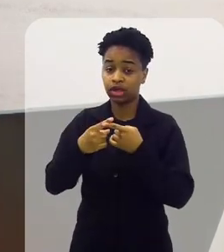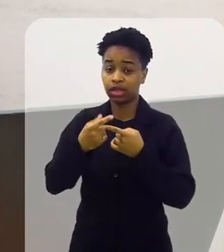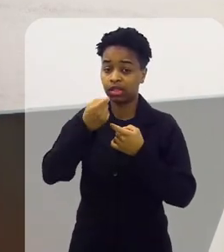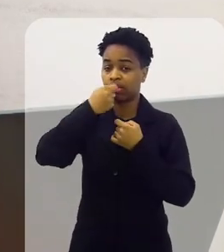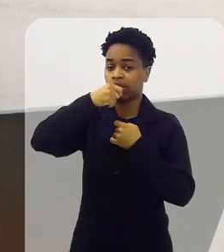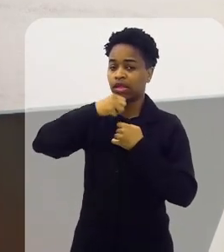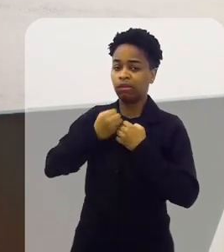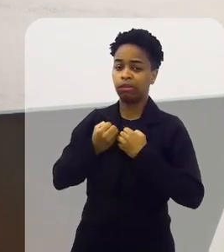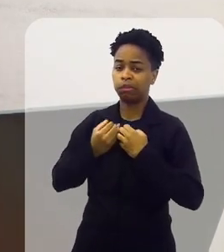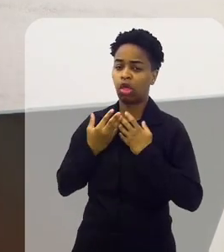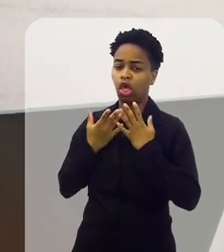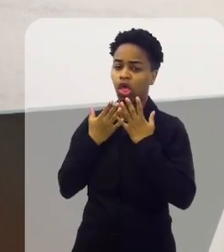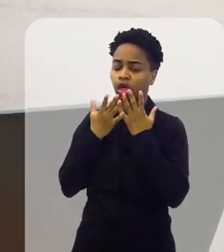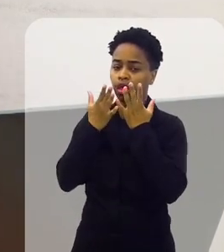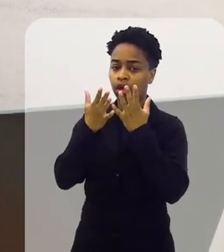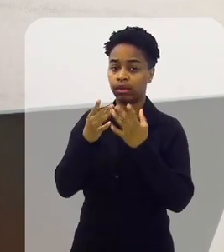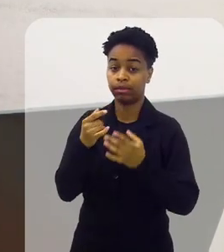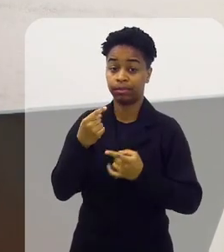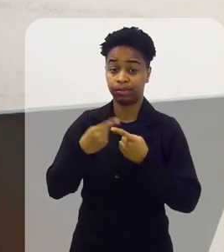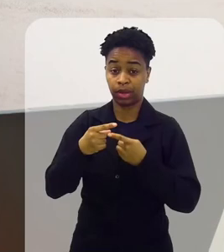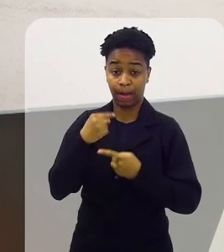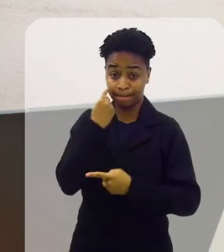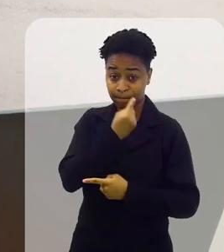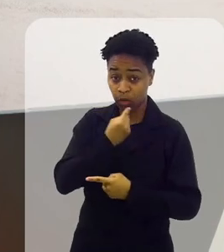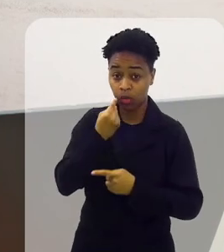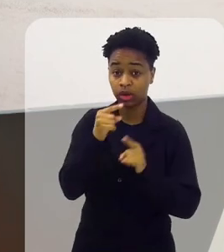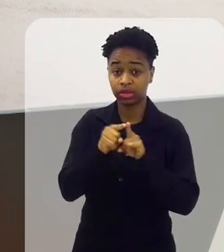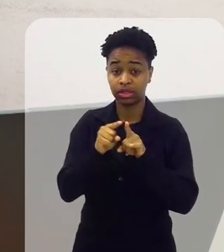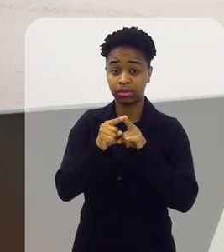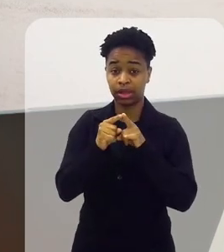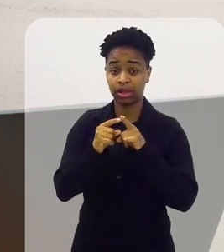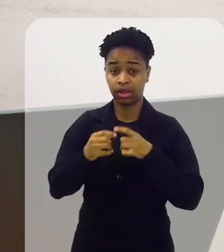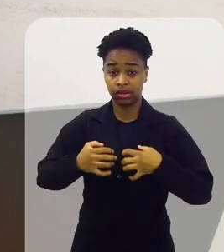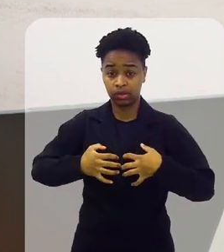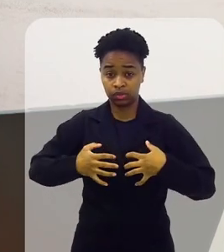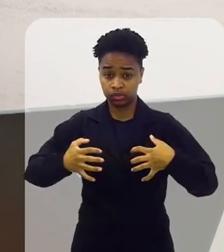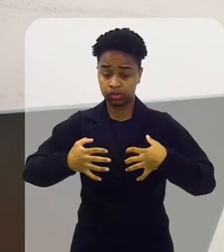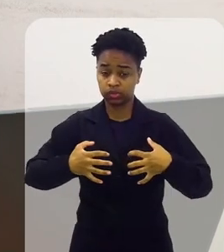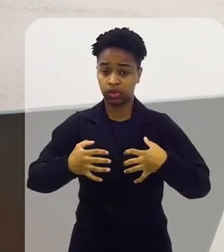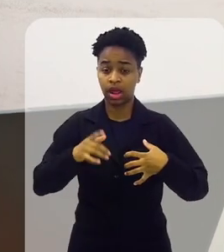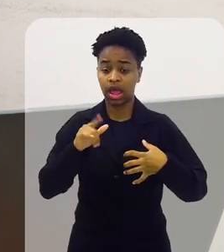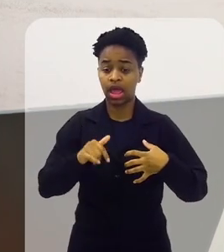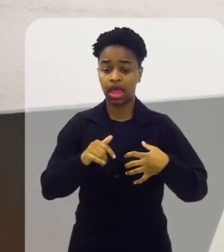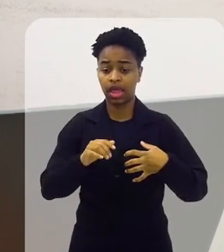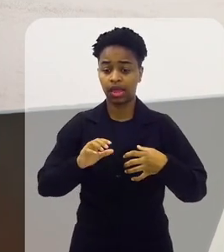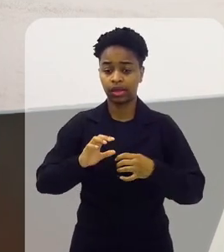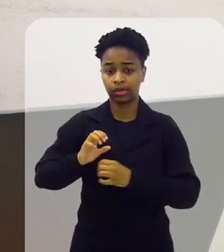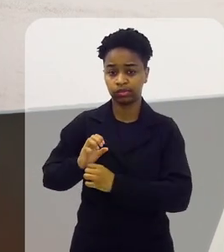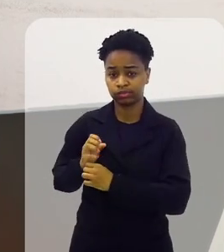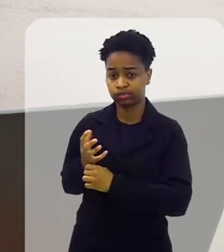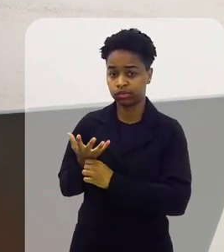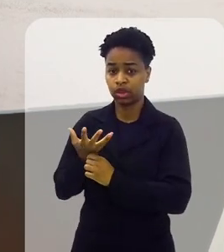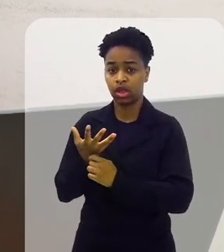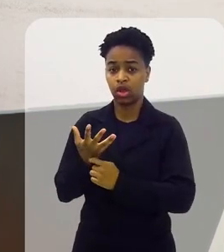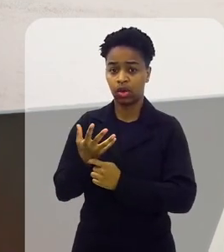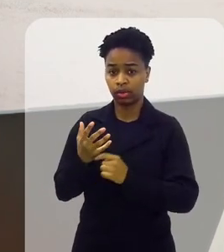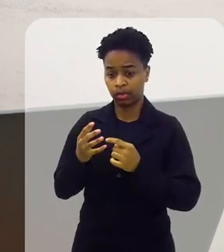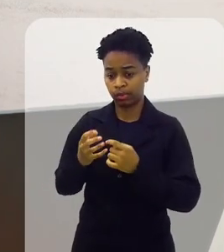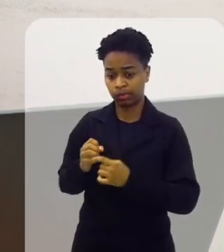via aérea, como um todo, desde a boca até o alvéolo, que é lá o finalzinho lá do seu pulmão.